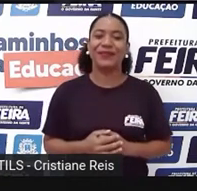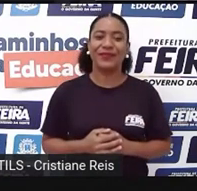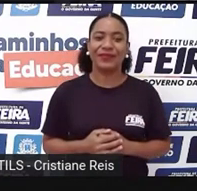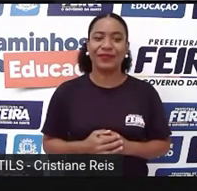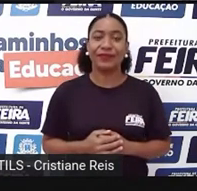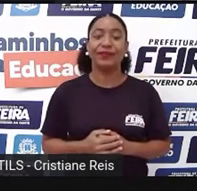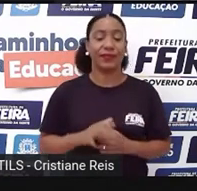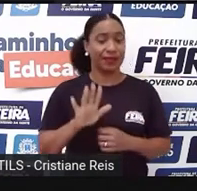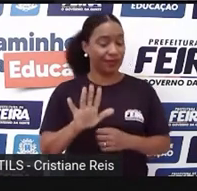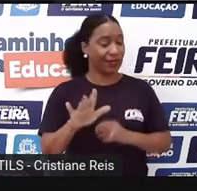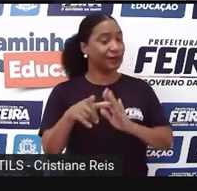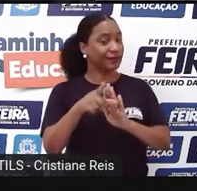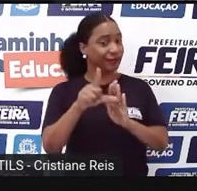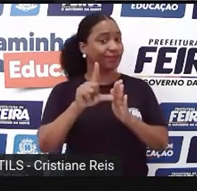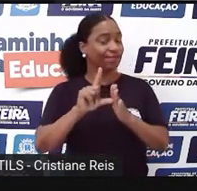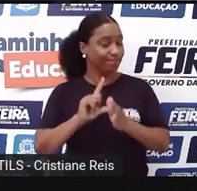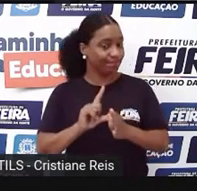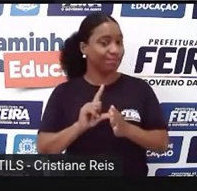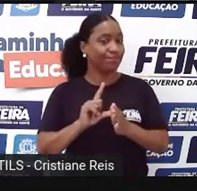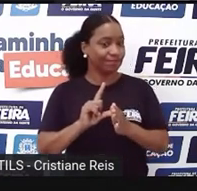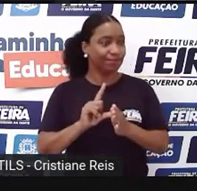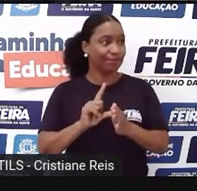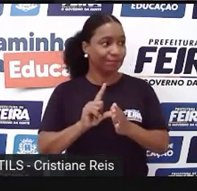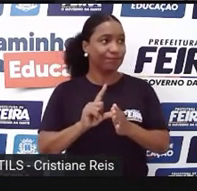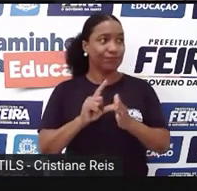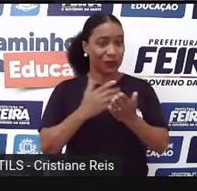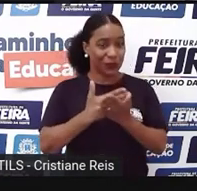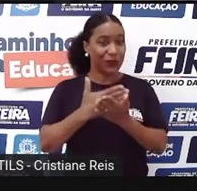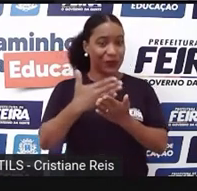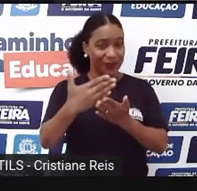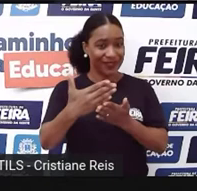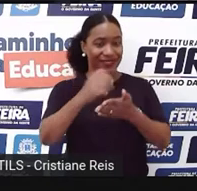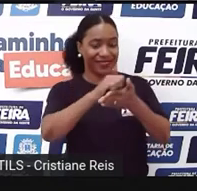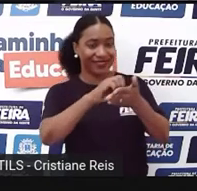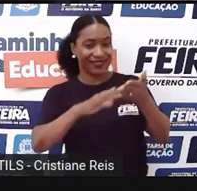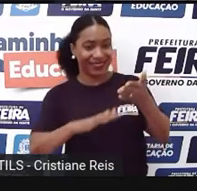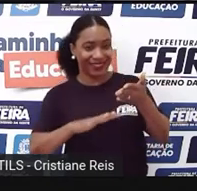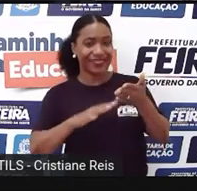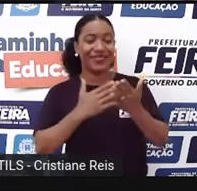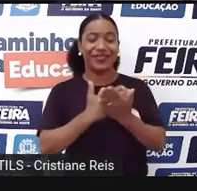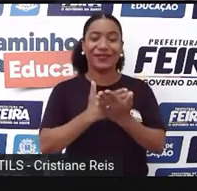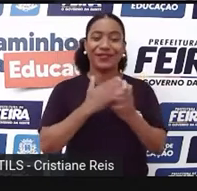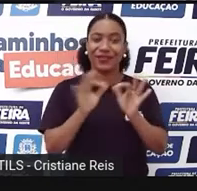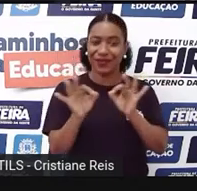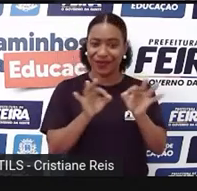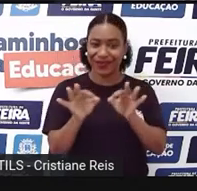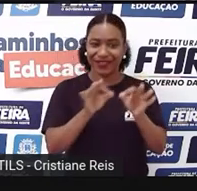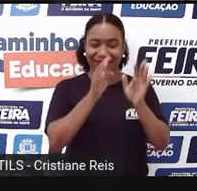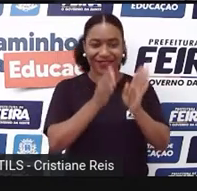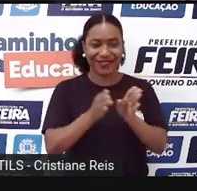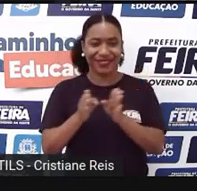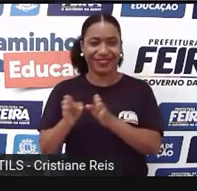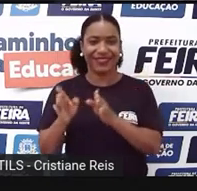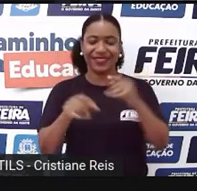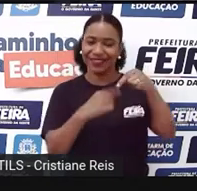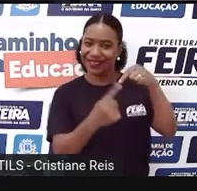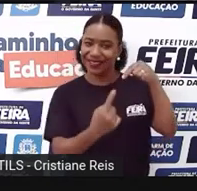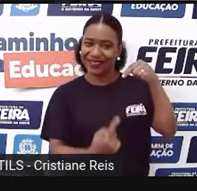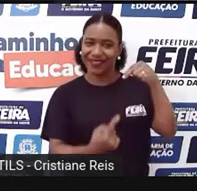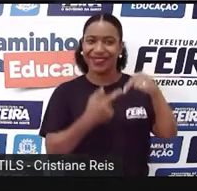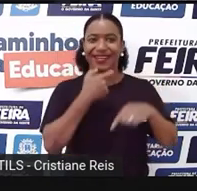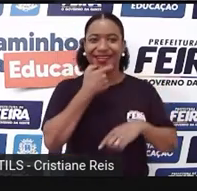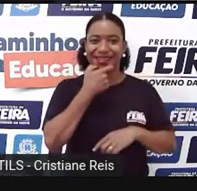Antes de iniciarmos o nosso assunto de hoje, vamos organizar o nosso caderno de inglês. Ok?